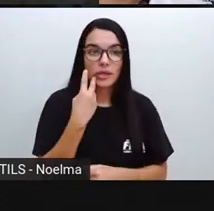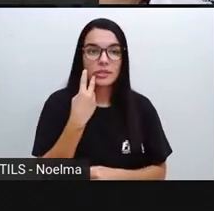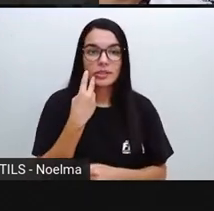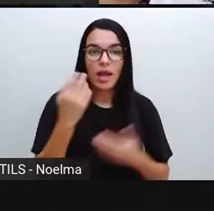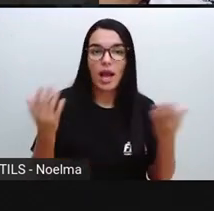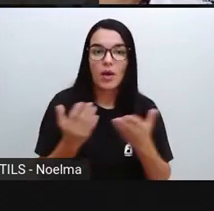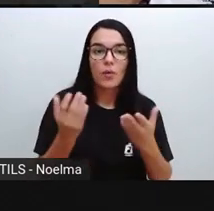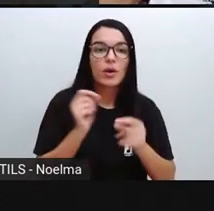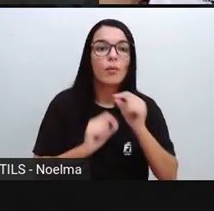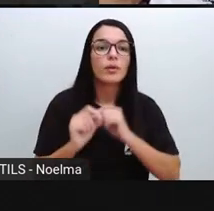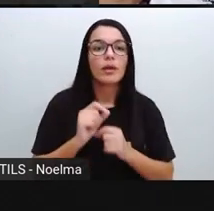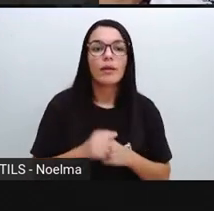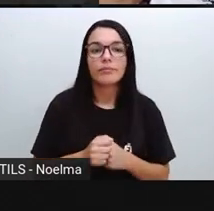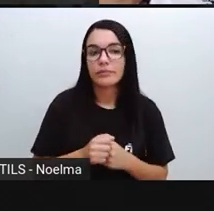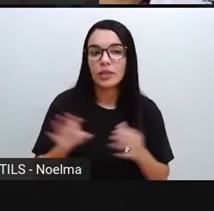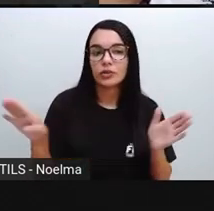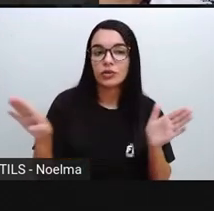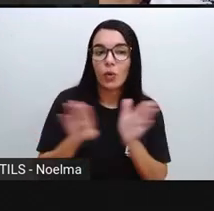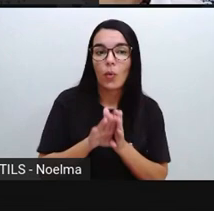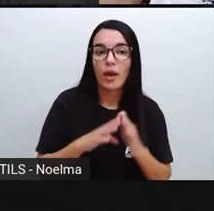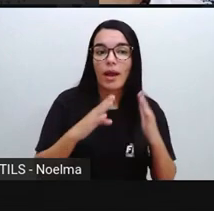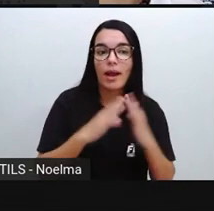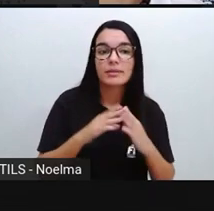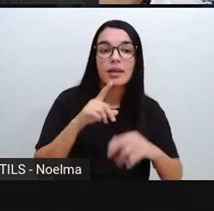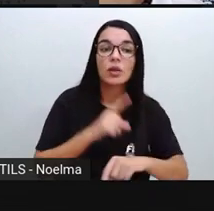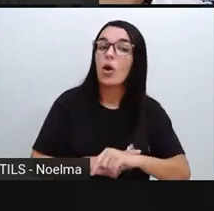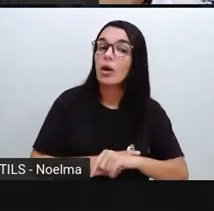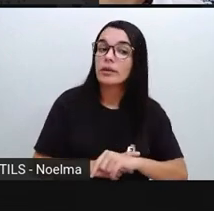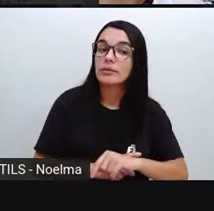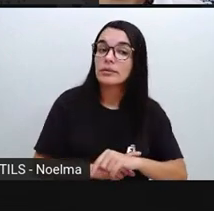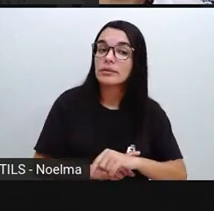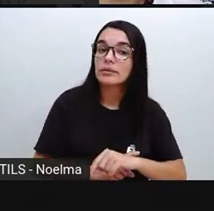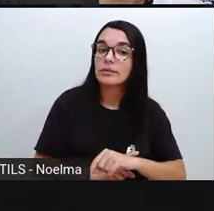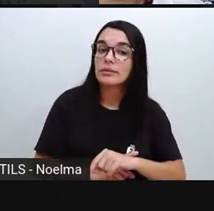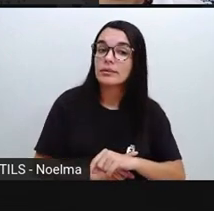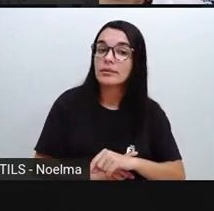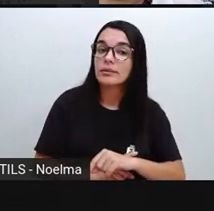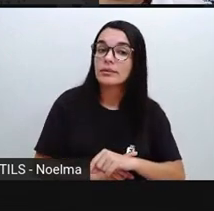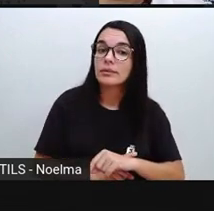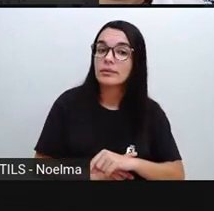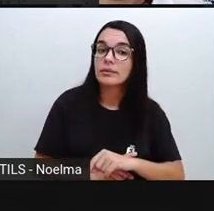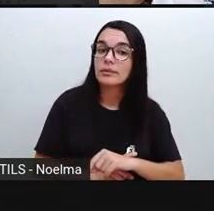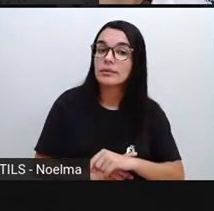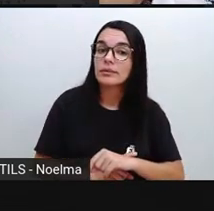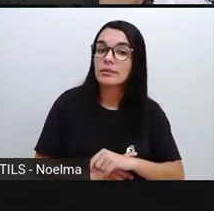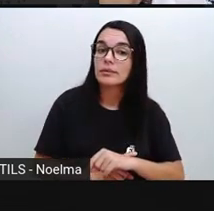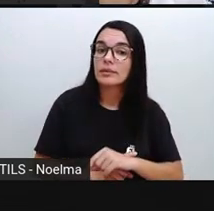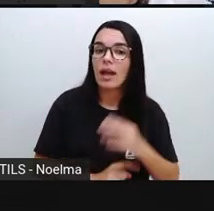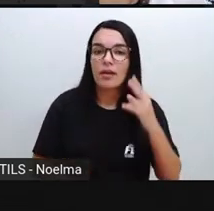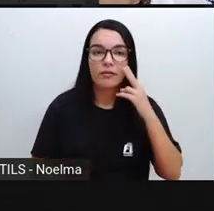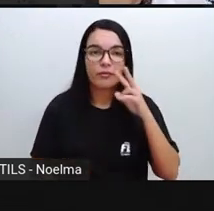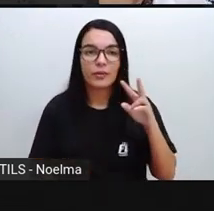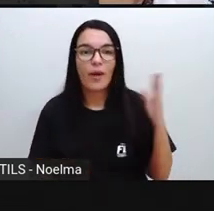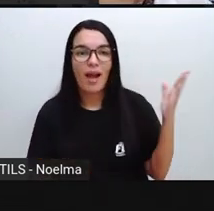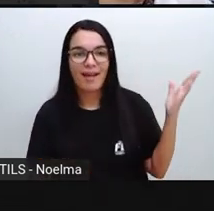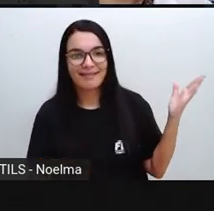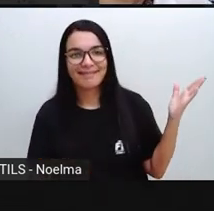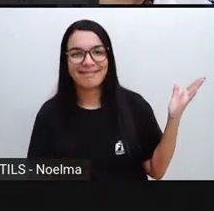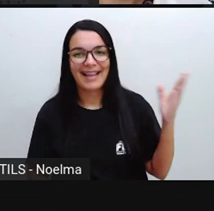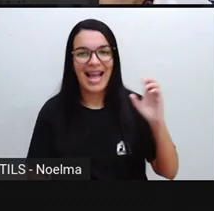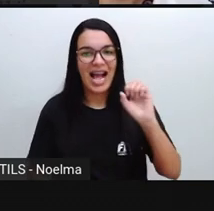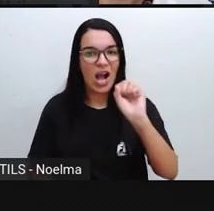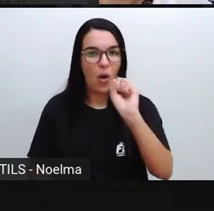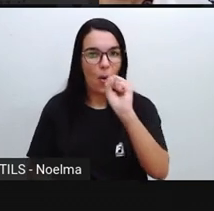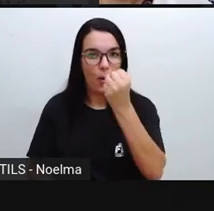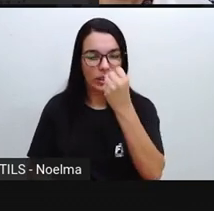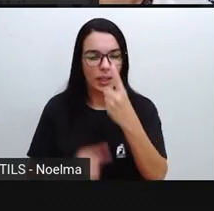Chegando lá, ela vai brincar por duas horas. Então, vamos ver? Bom, a gente tem ali, né, oito